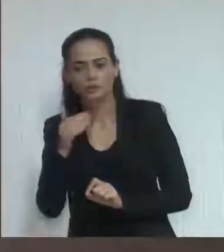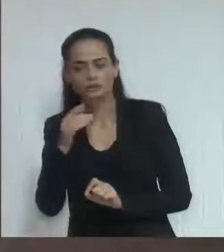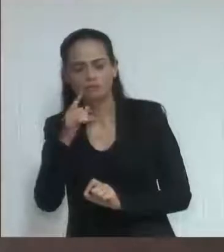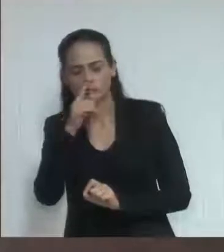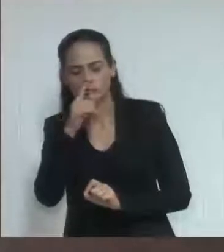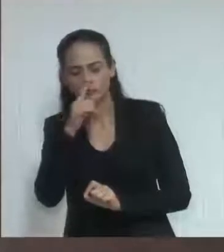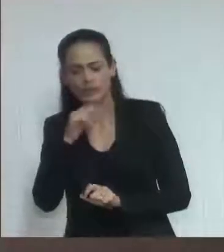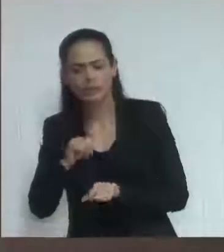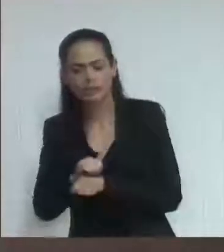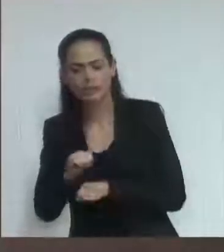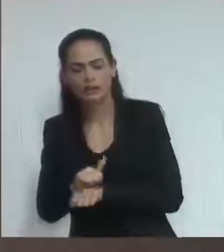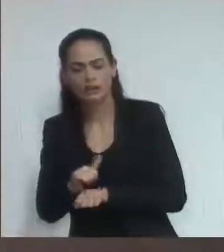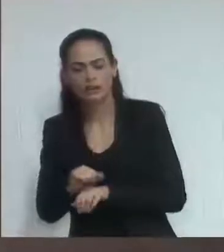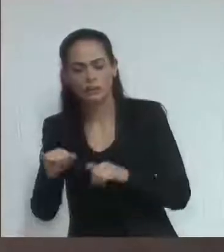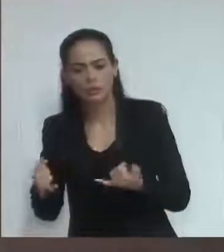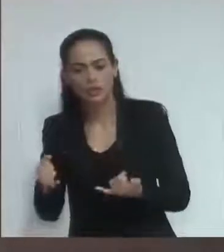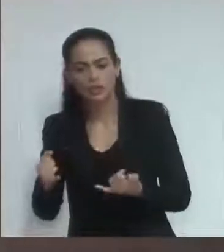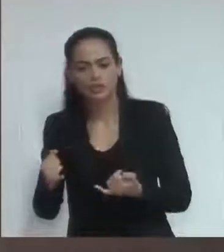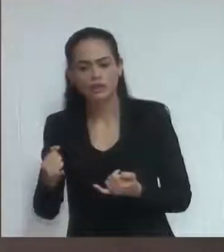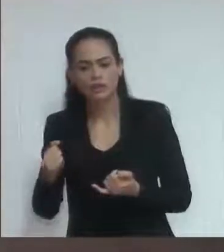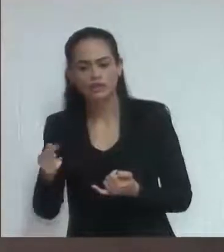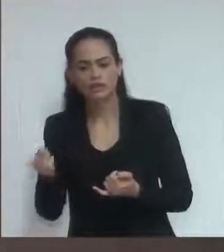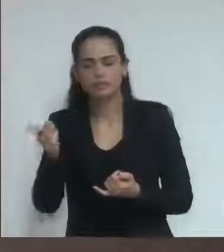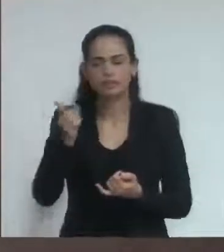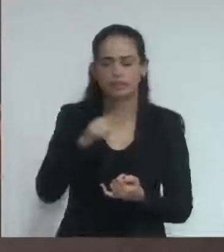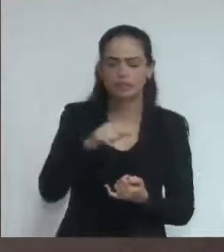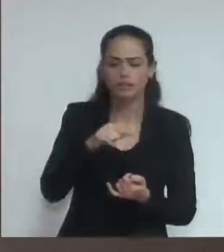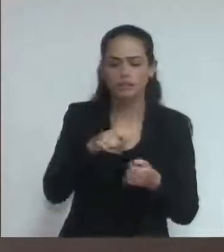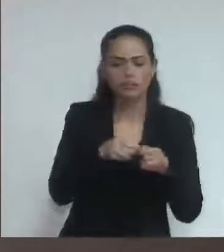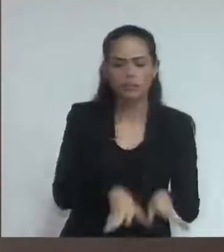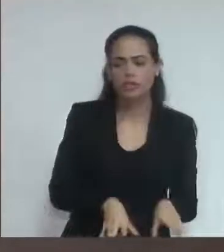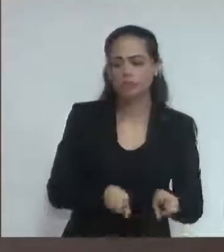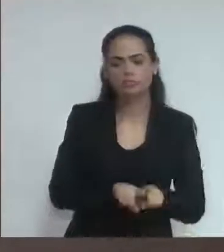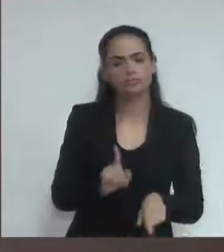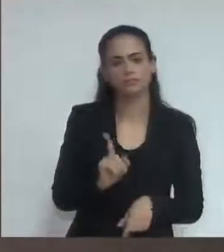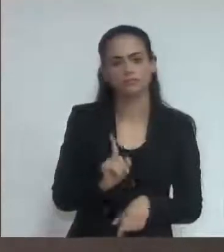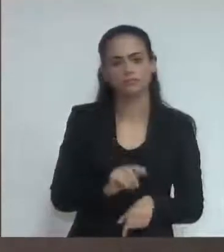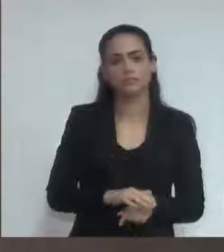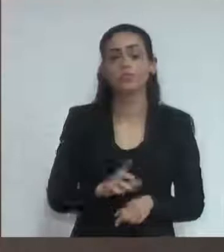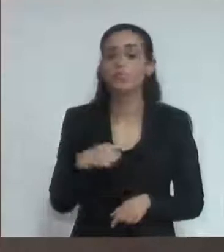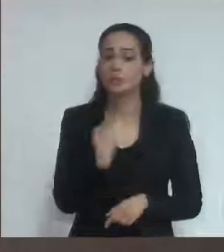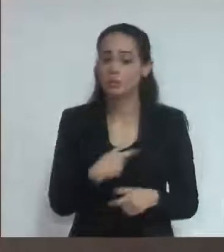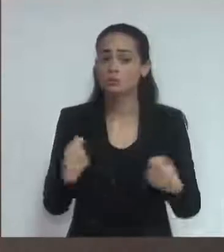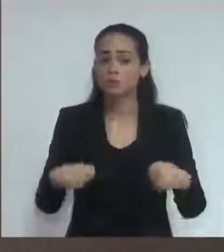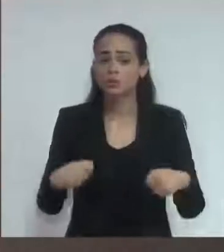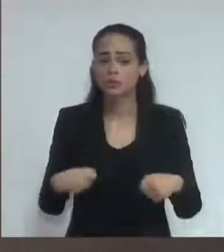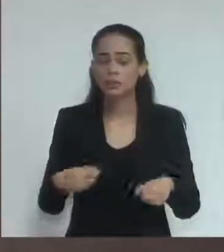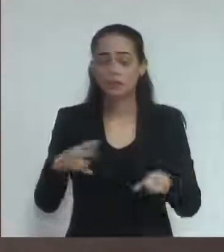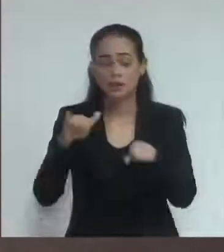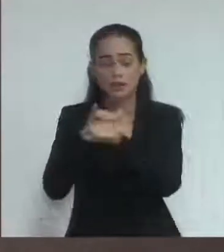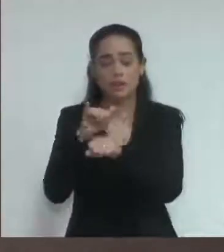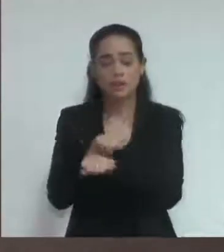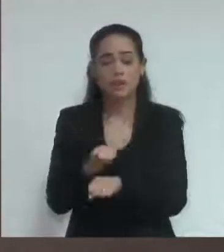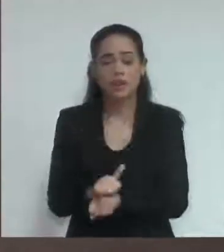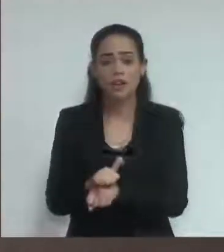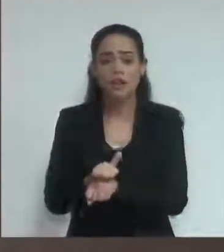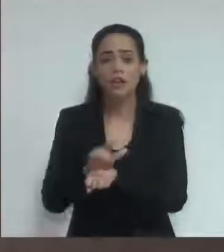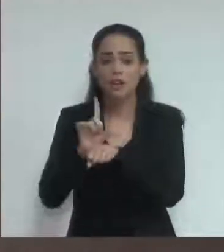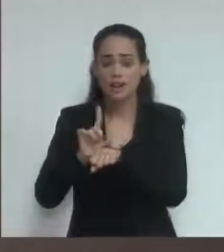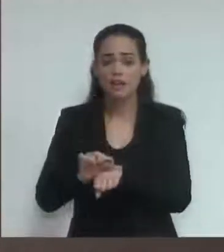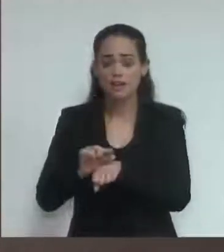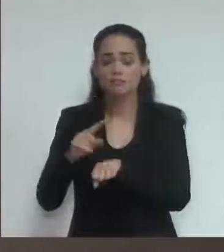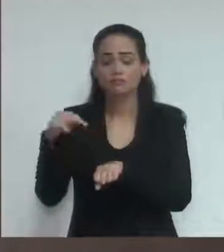Existem várias formas de estar se fiscalizando. Claro que nós temos que combater o número absurdo de atestado.